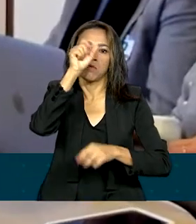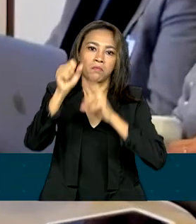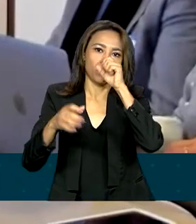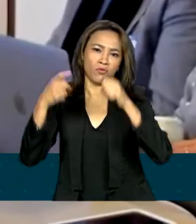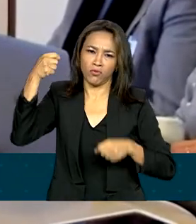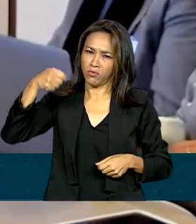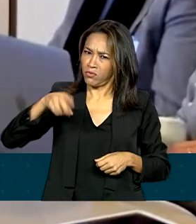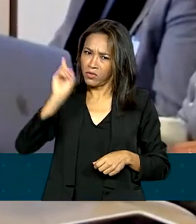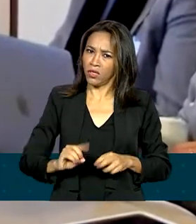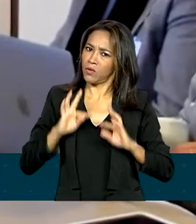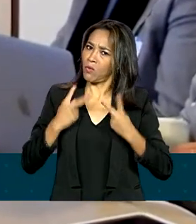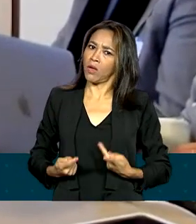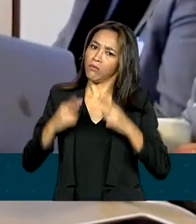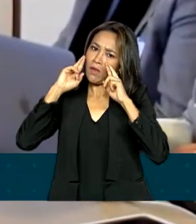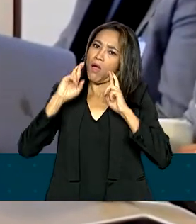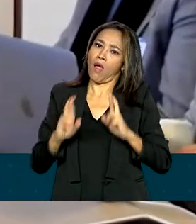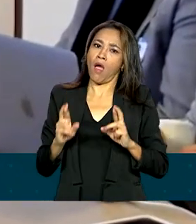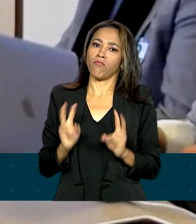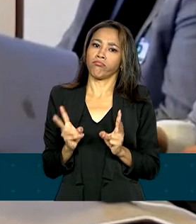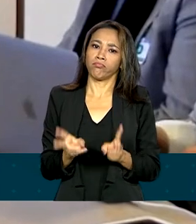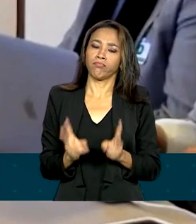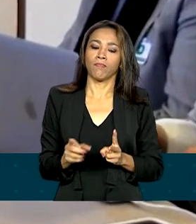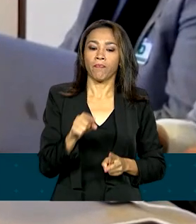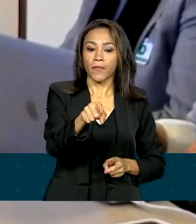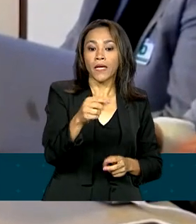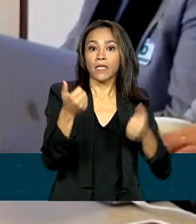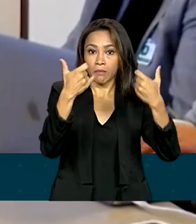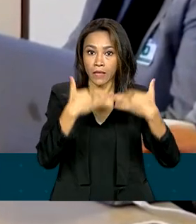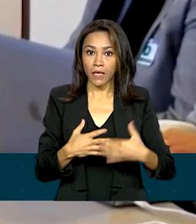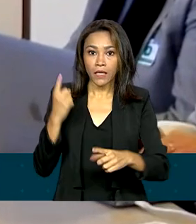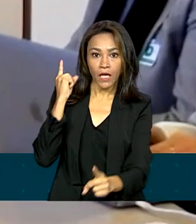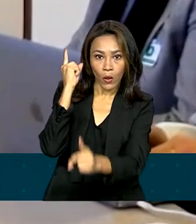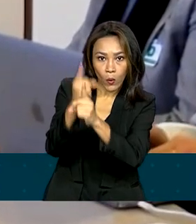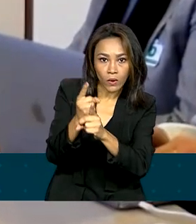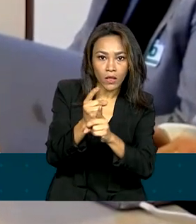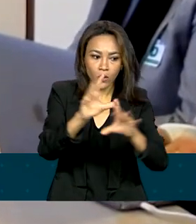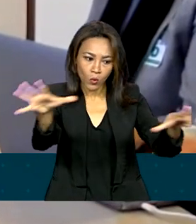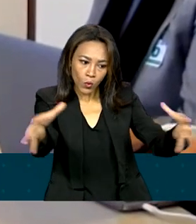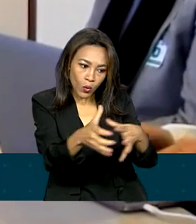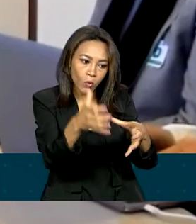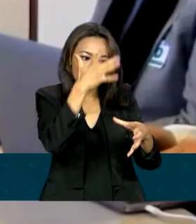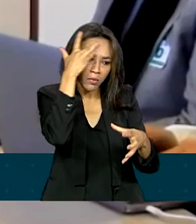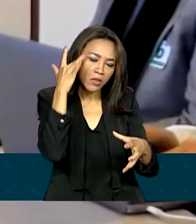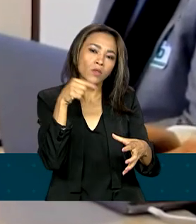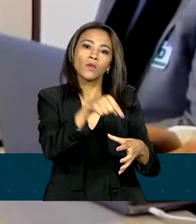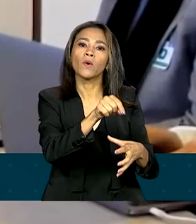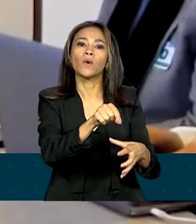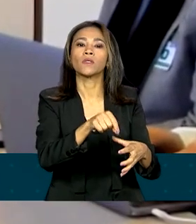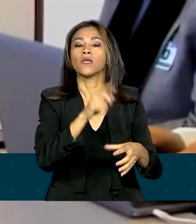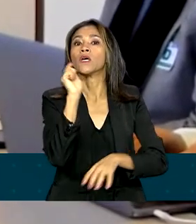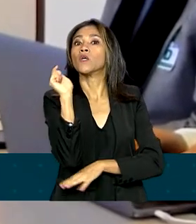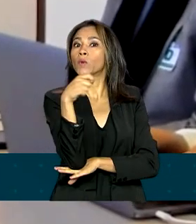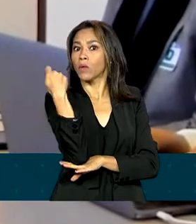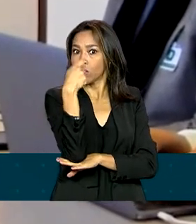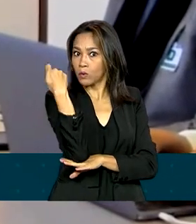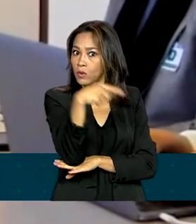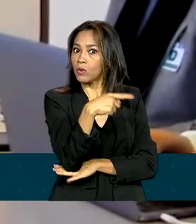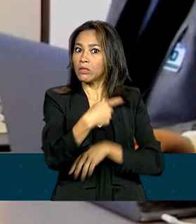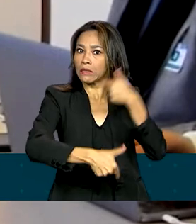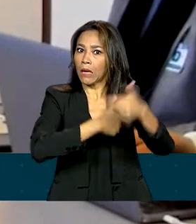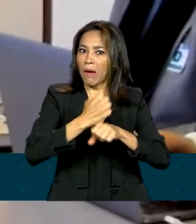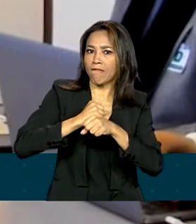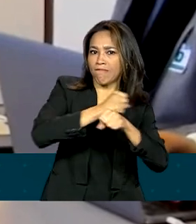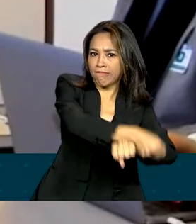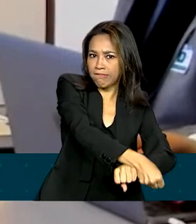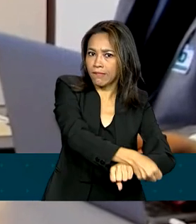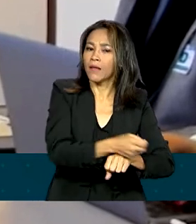citar o caso dos trabalhadores encontrados em situação de trabalho análogo à escravidão em vinícolas no Rio Grande do Sul, o ministro